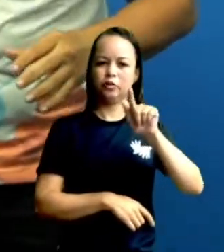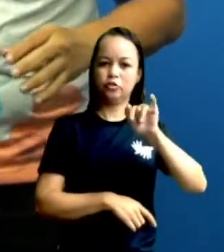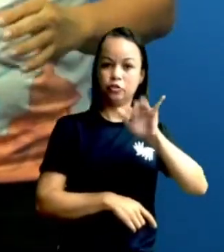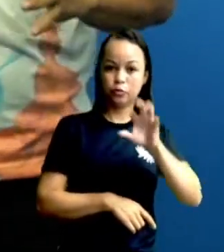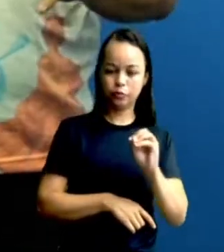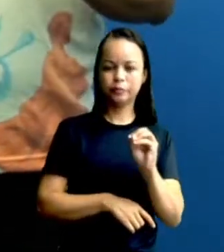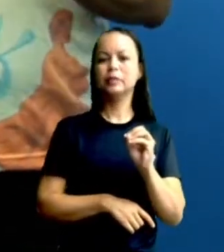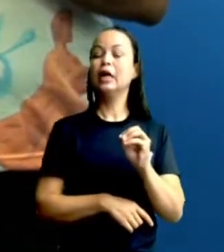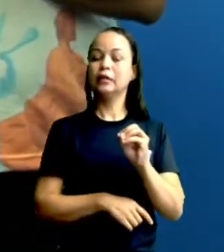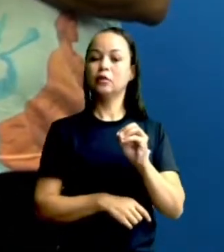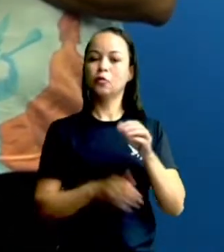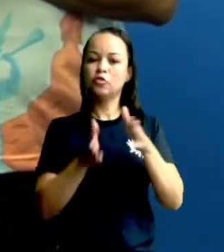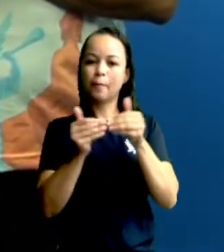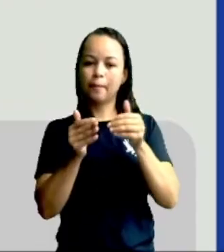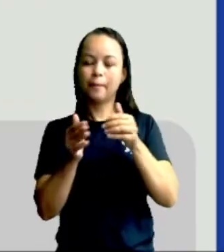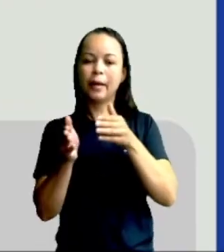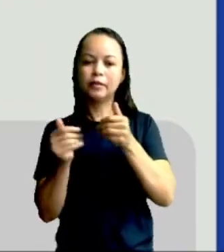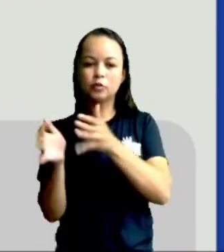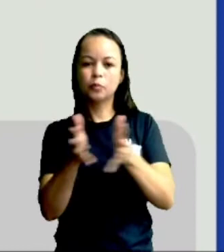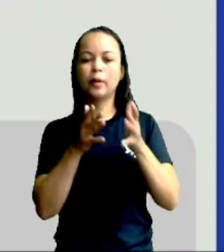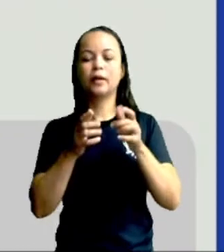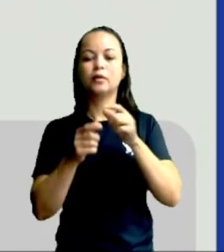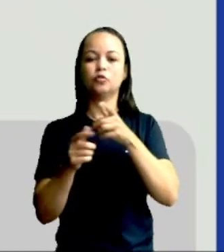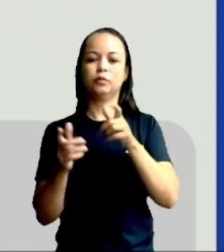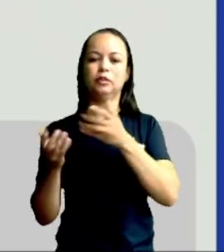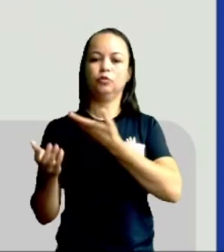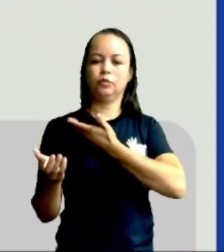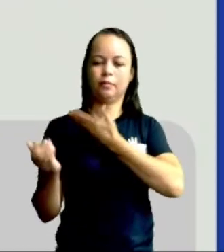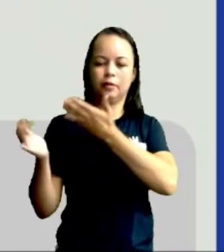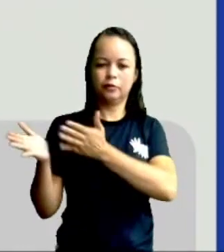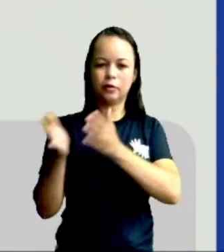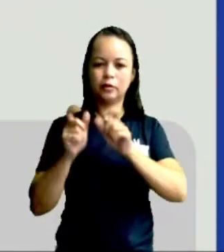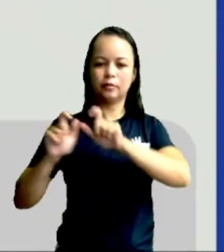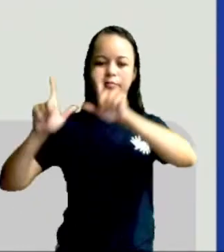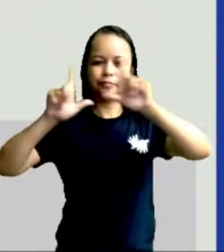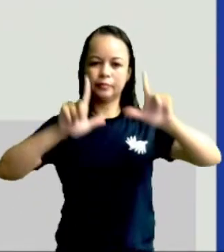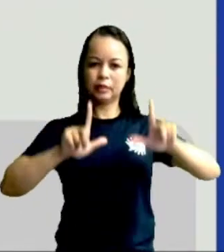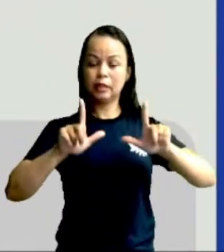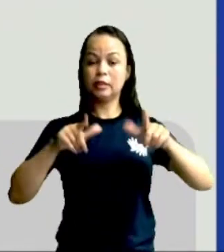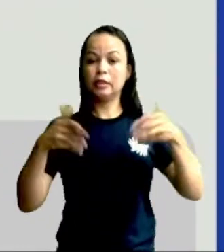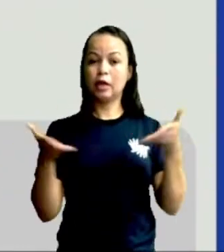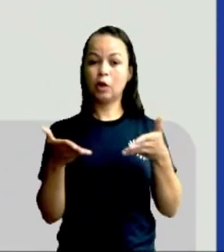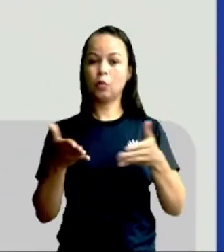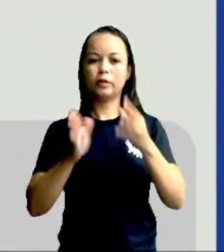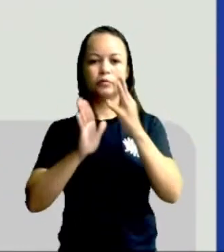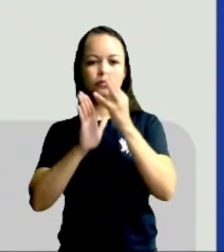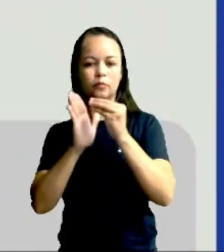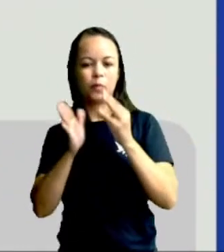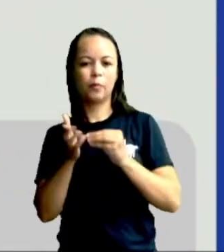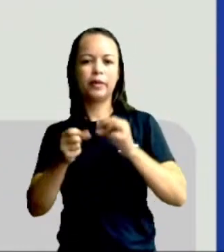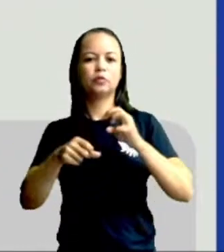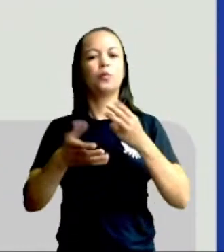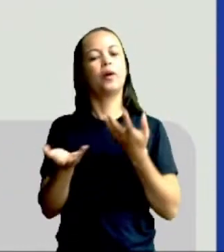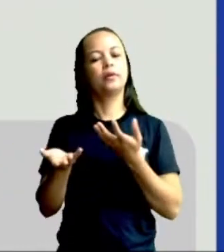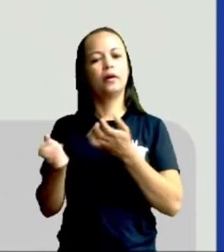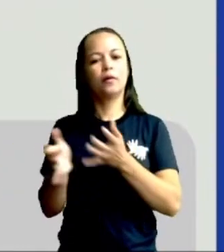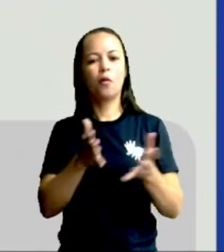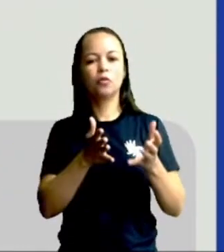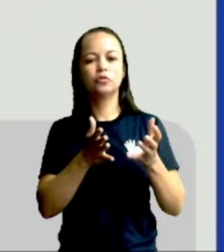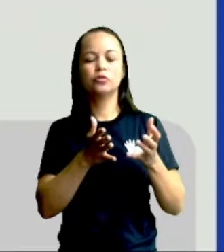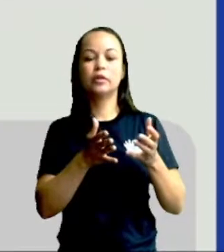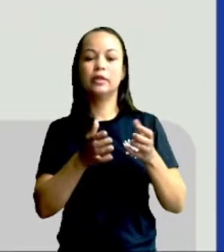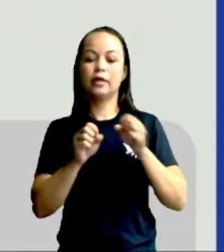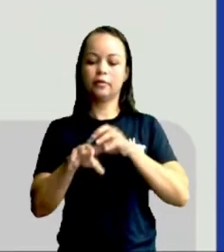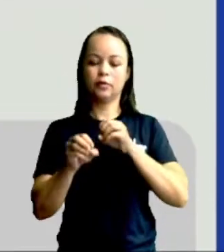e abrir essa imagem para a gente dar início ao nosso momento aqui educacional, nosso momento pedagógico. Então, o nosso eixo é